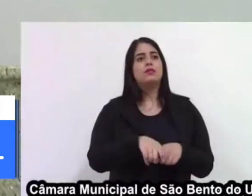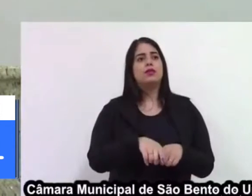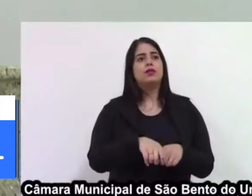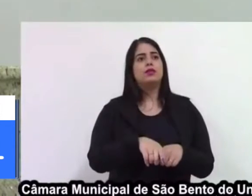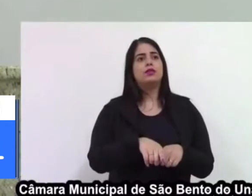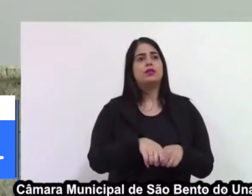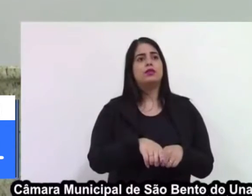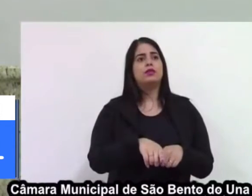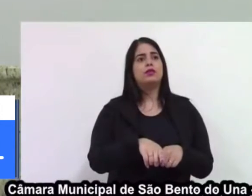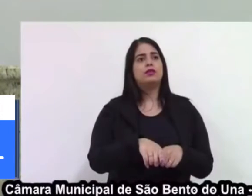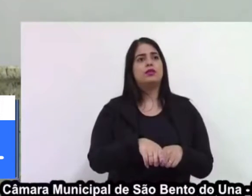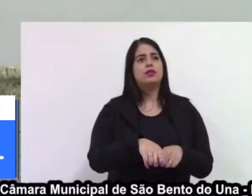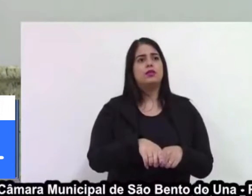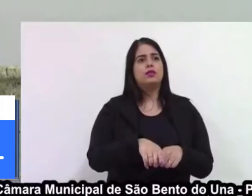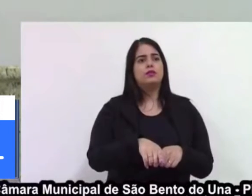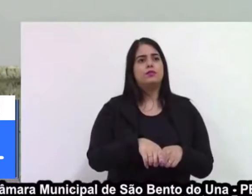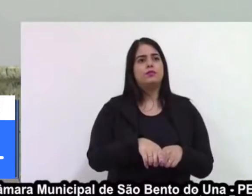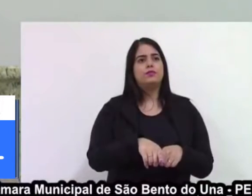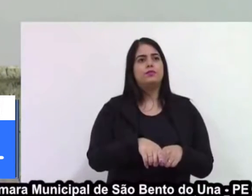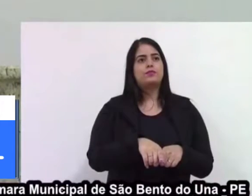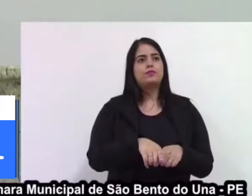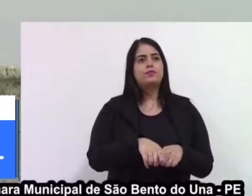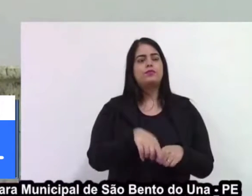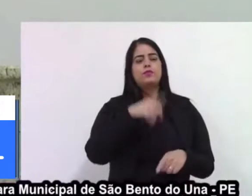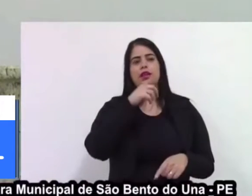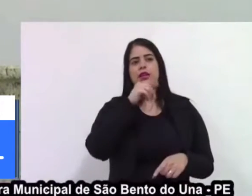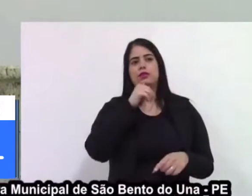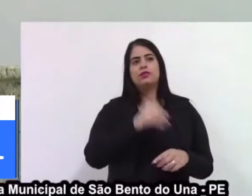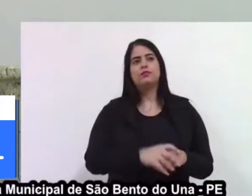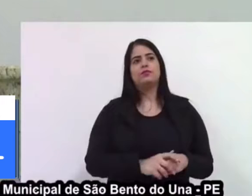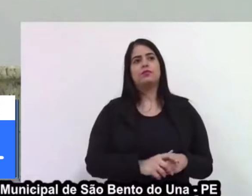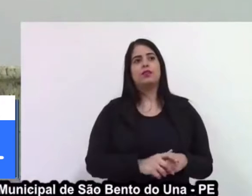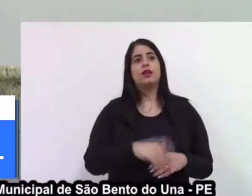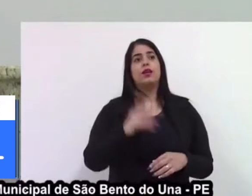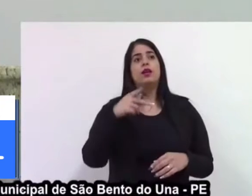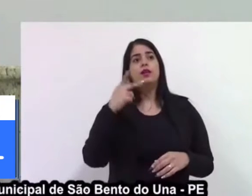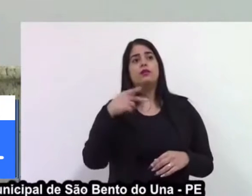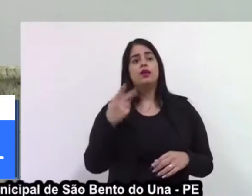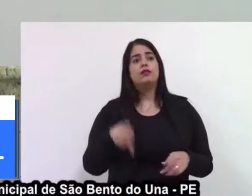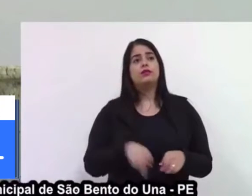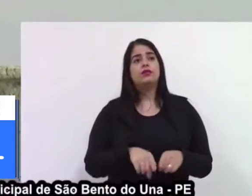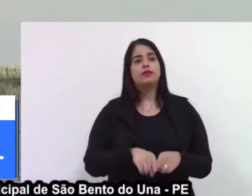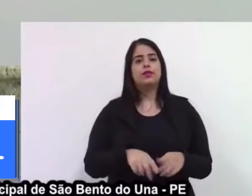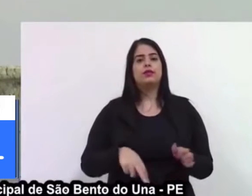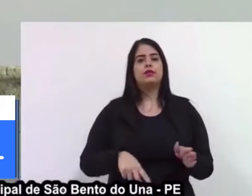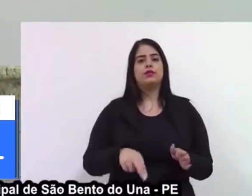das pessoas que solicitam por água. E falando das estradas,